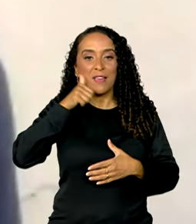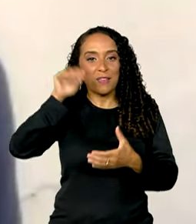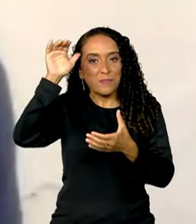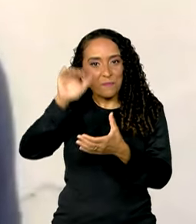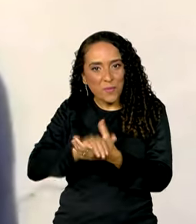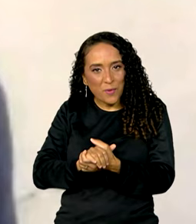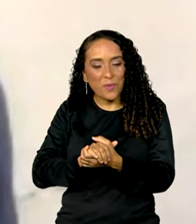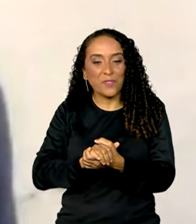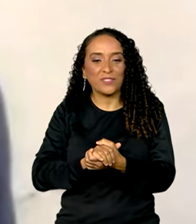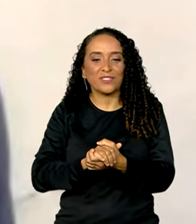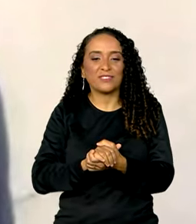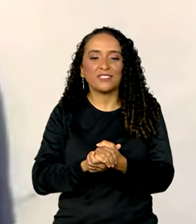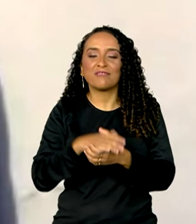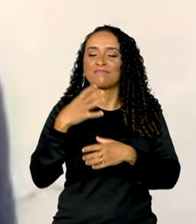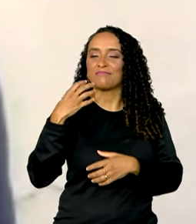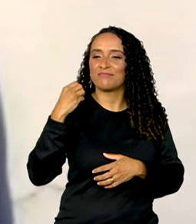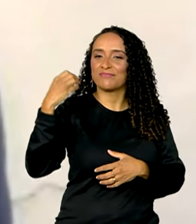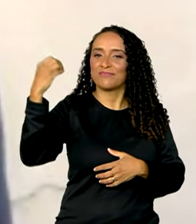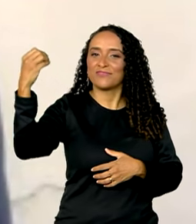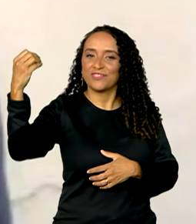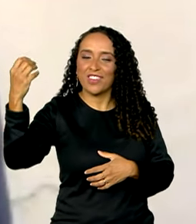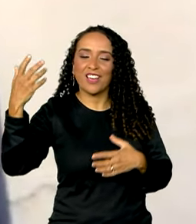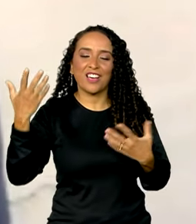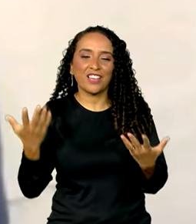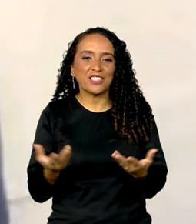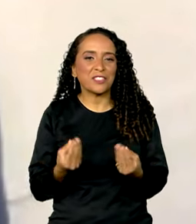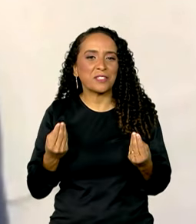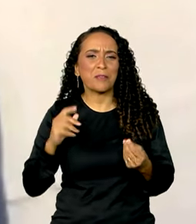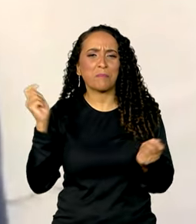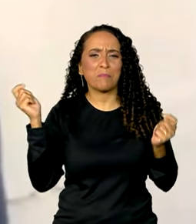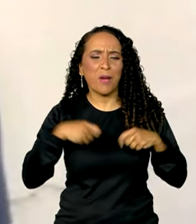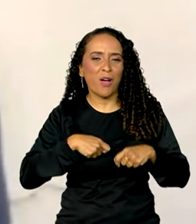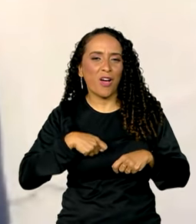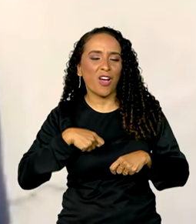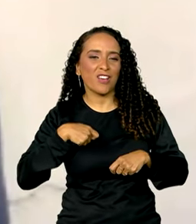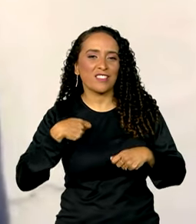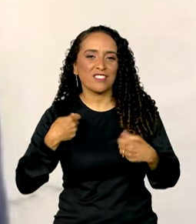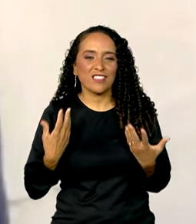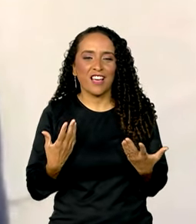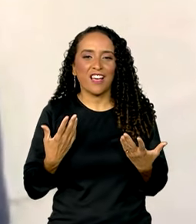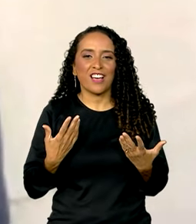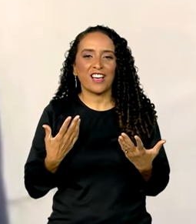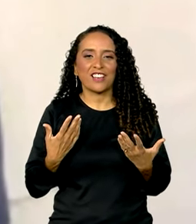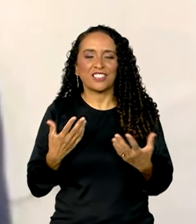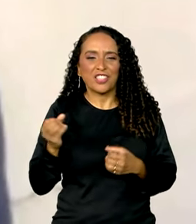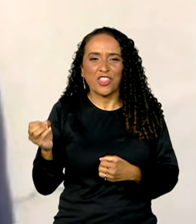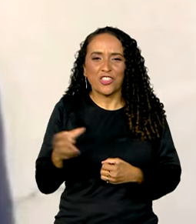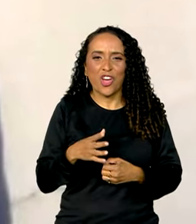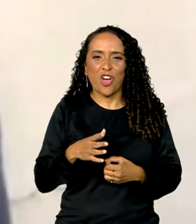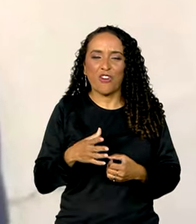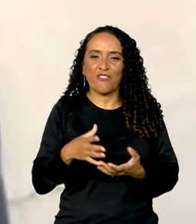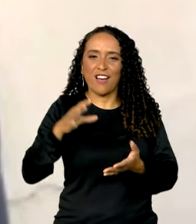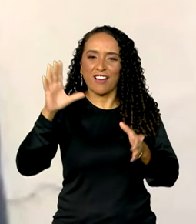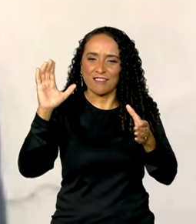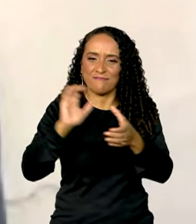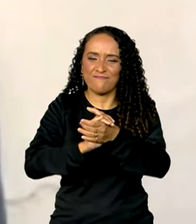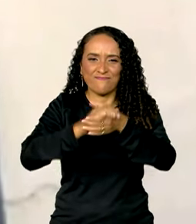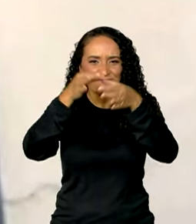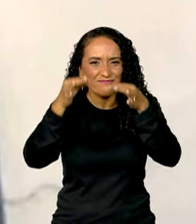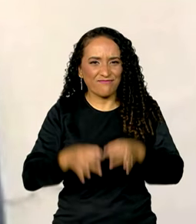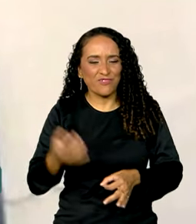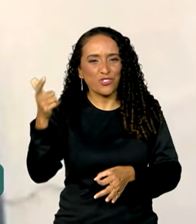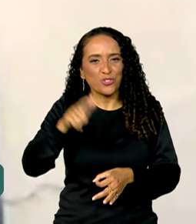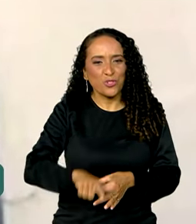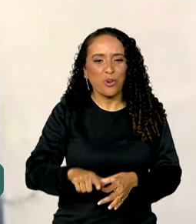viagem que a gente pudesse renovar nossos votos, que a gente